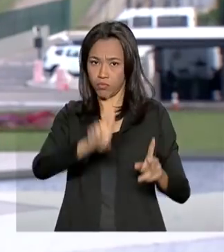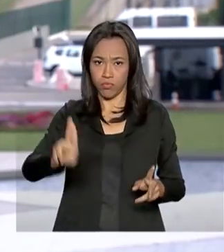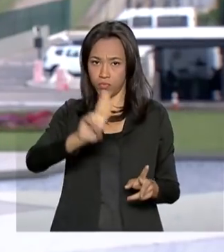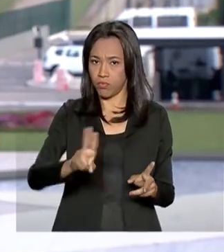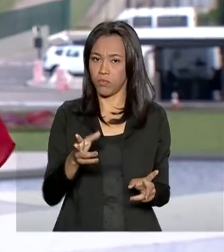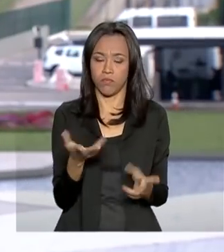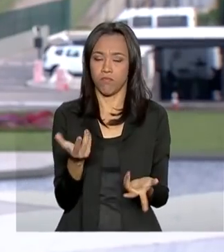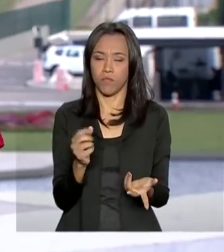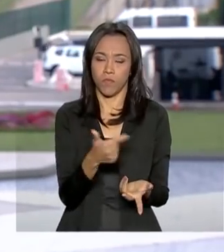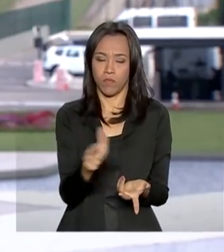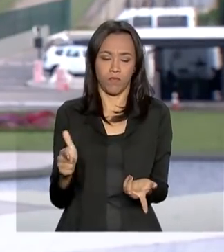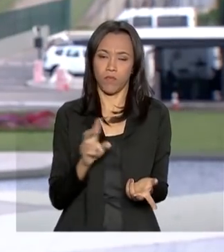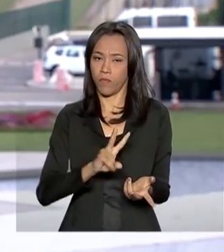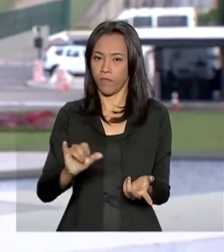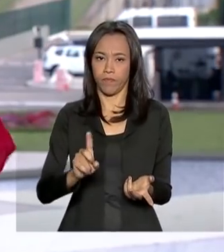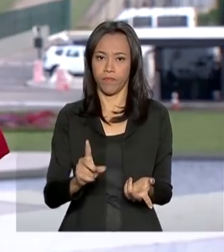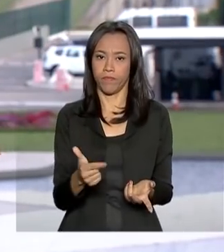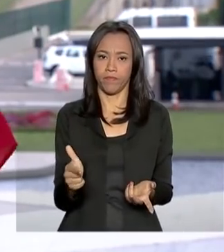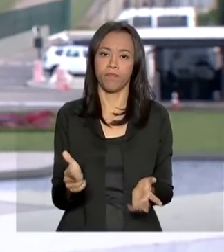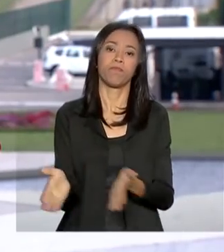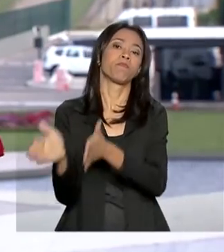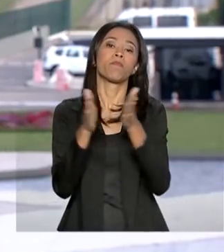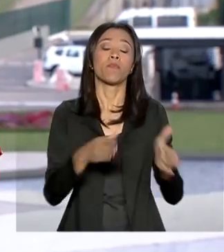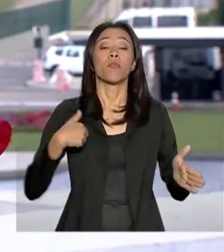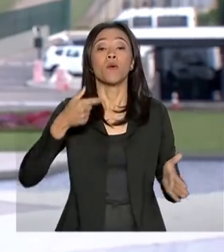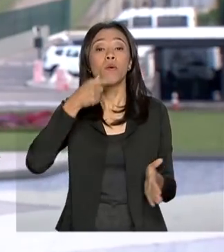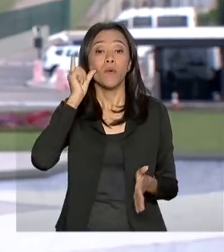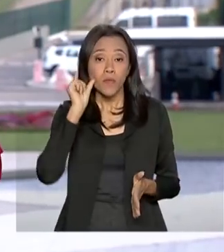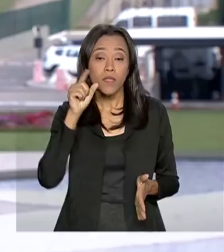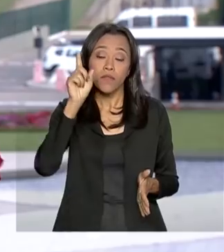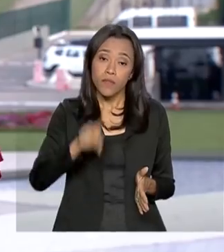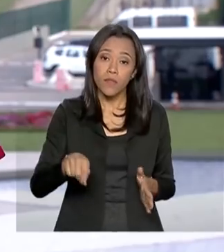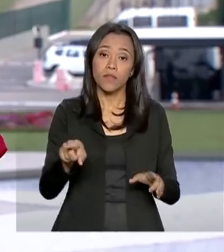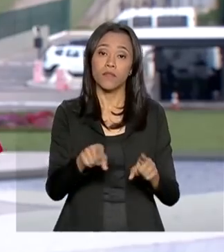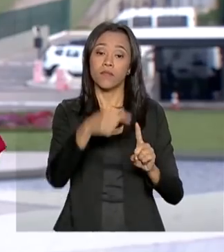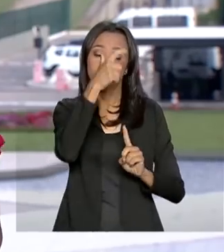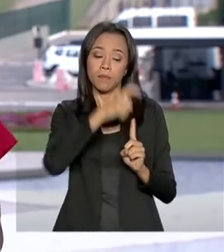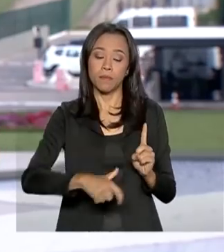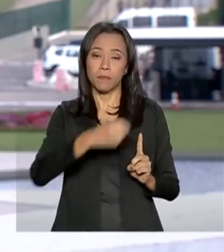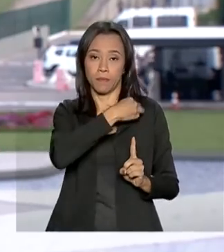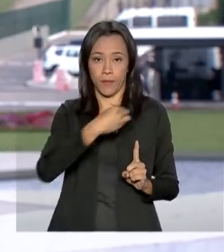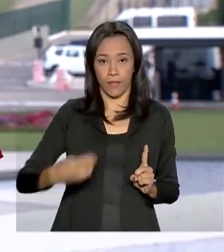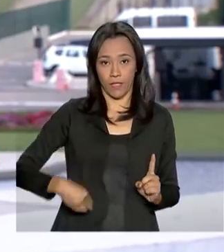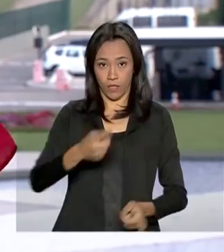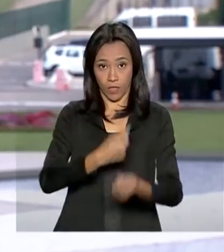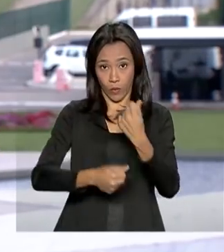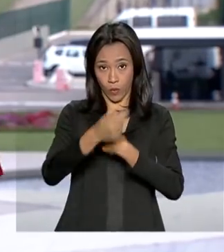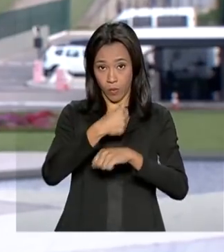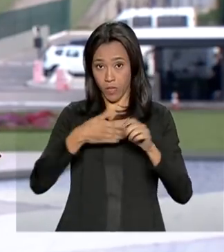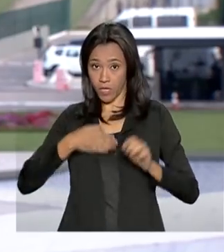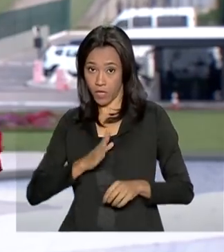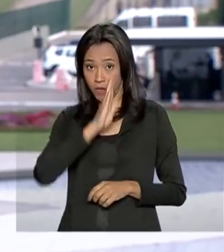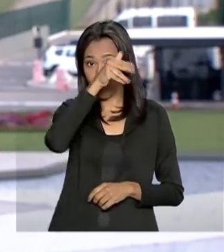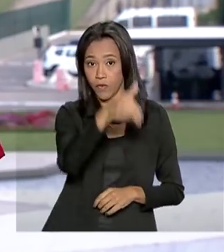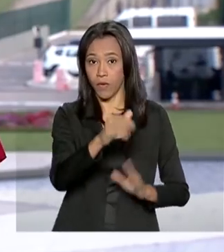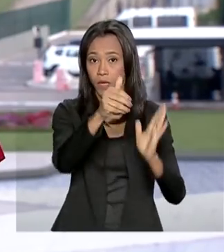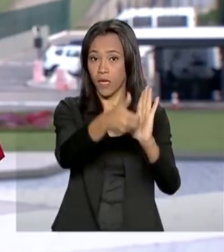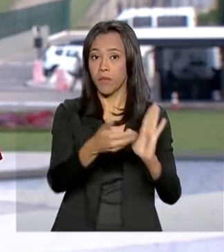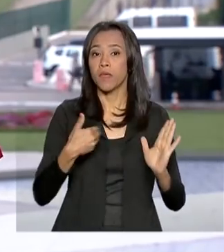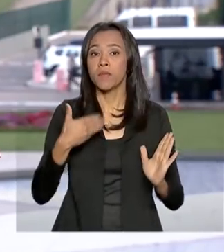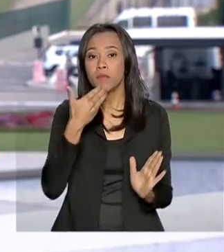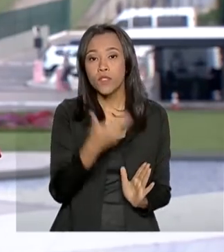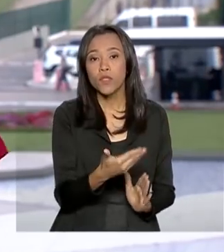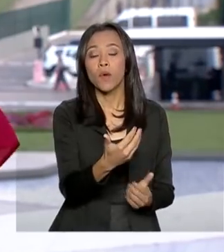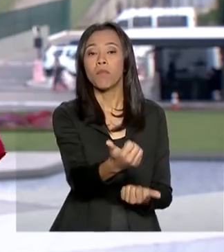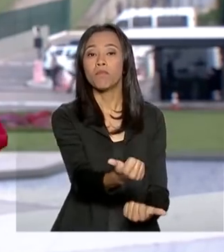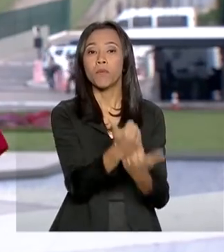Olha, ontem foi a vez do ministro da Economia, Paulo Guedes, que esteve na Câmara e pediu o apoio dos deputados para a liberação de um